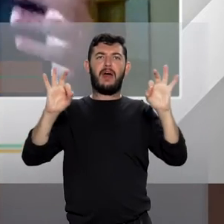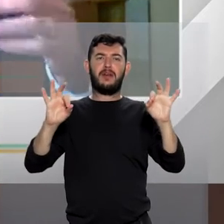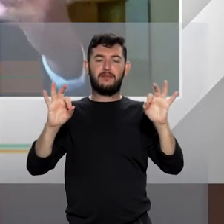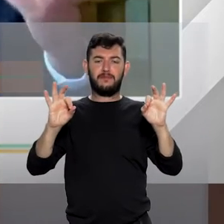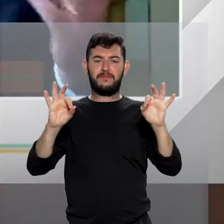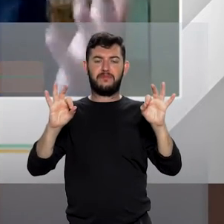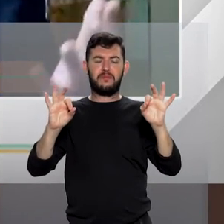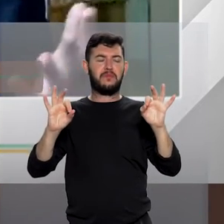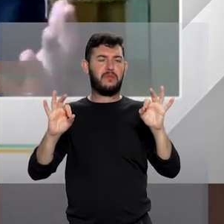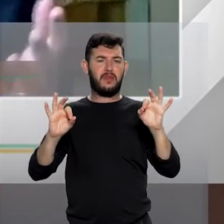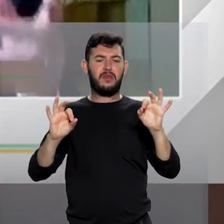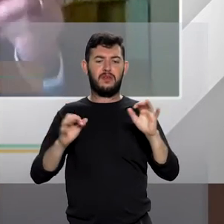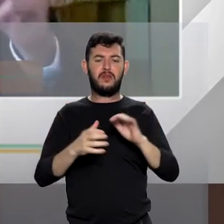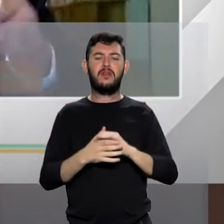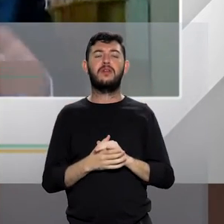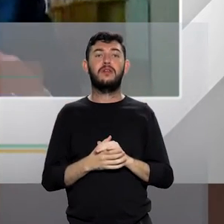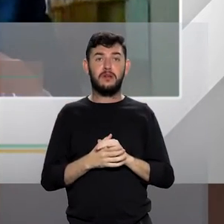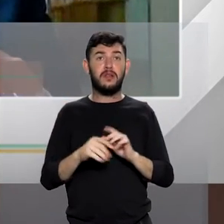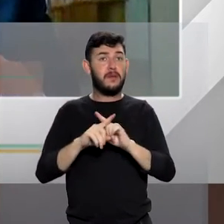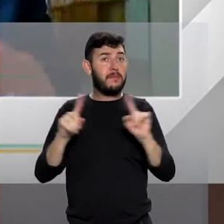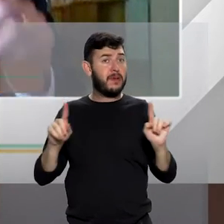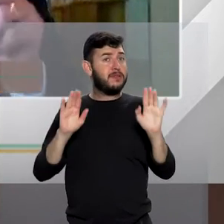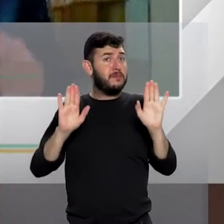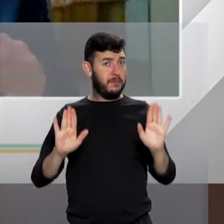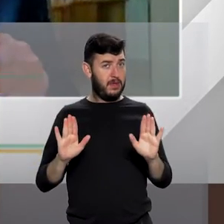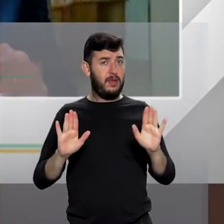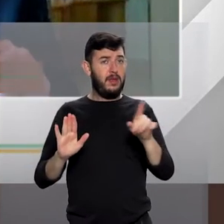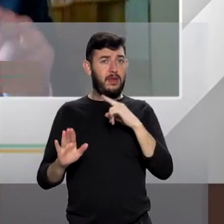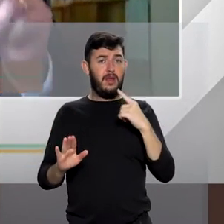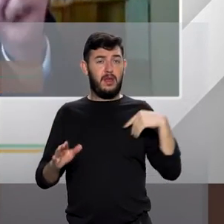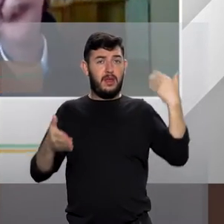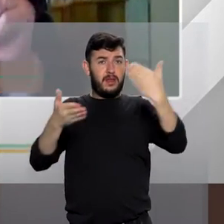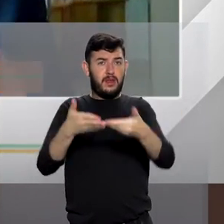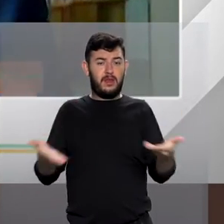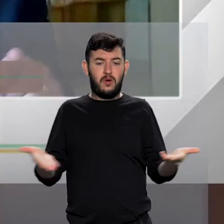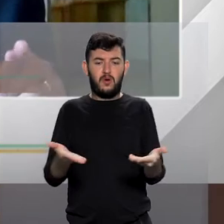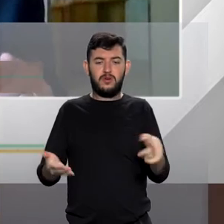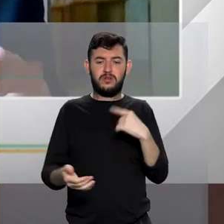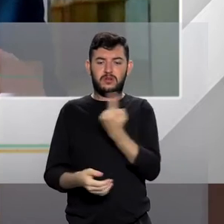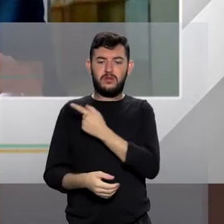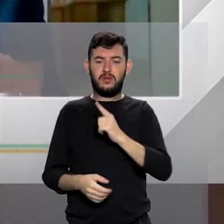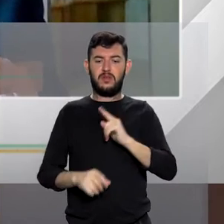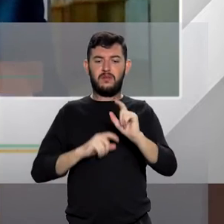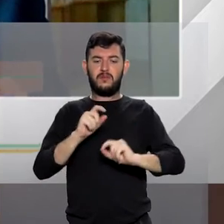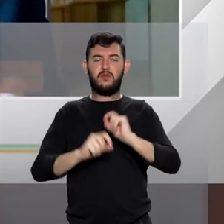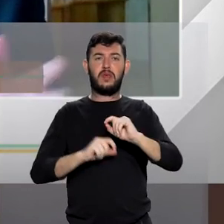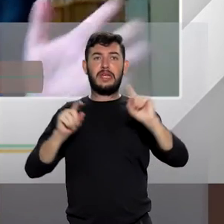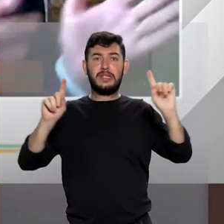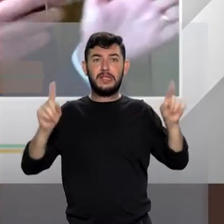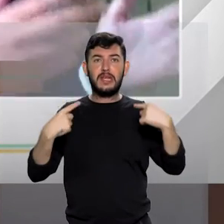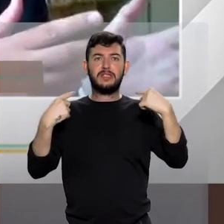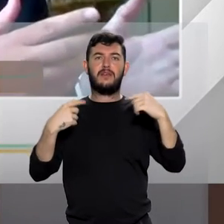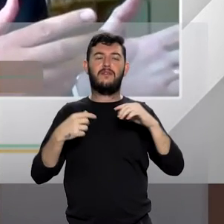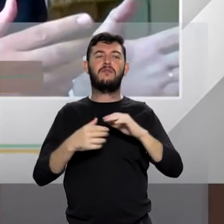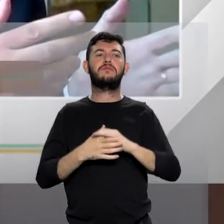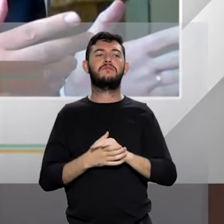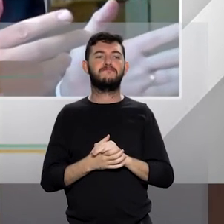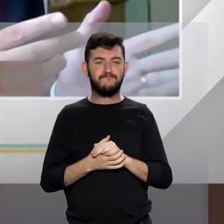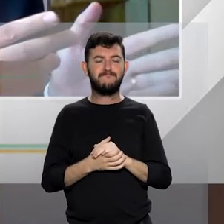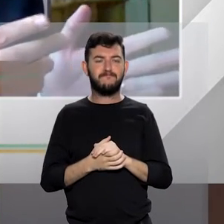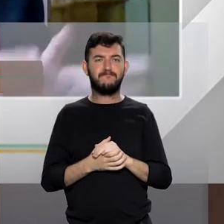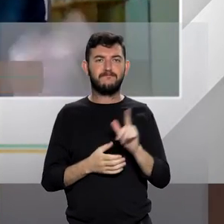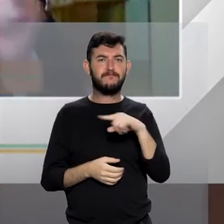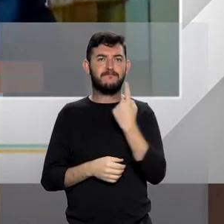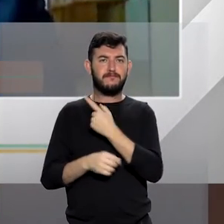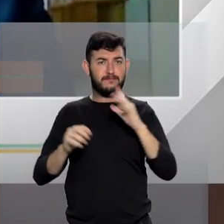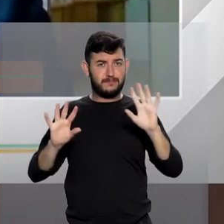de varas criadas, promotorias criadas, mas por outro lado, ainda hoje, temos um conjunto enorme de desafios. Nós celebramos as vitórias que